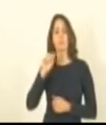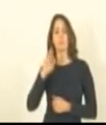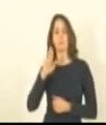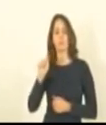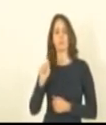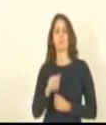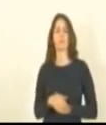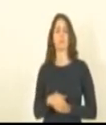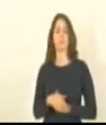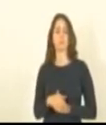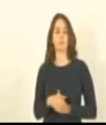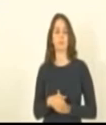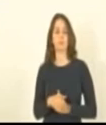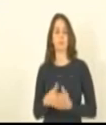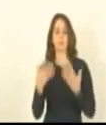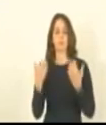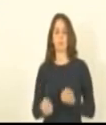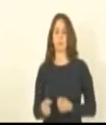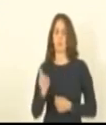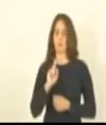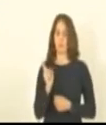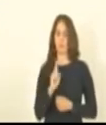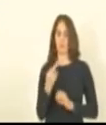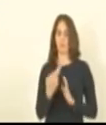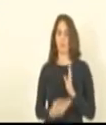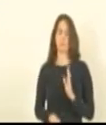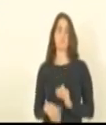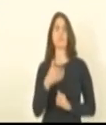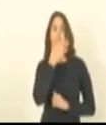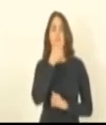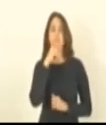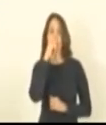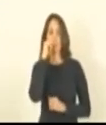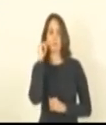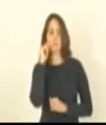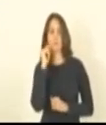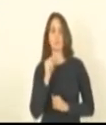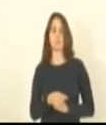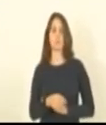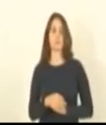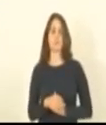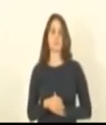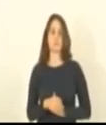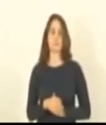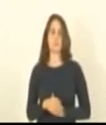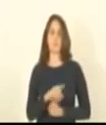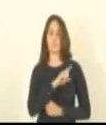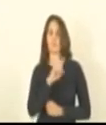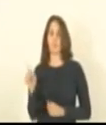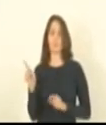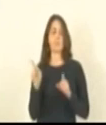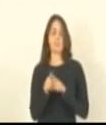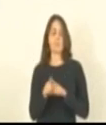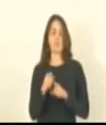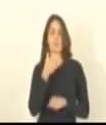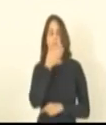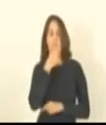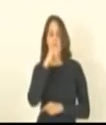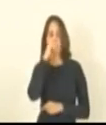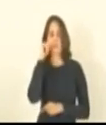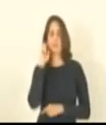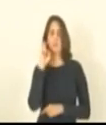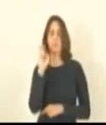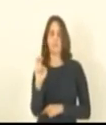rejeitando o relatório não capitão Assunção contrário também capitão Assunção cinco